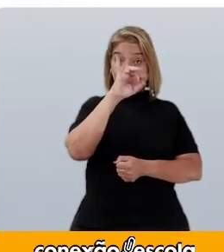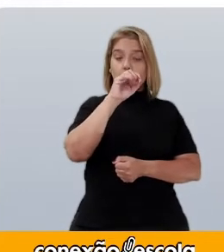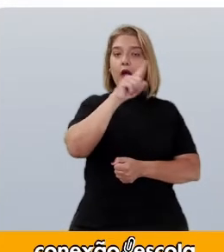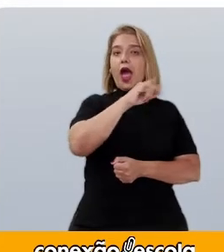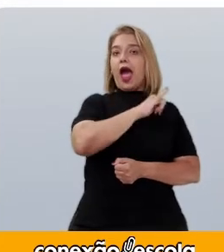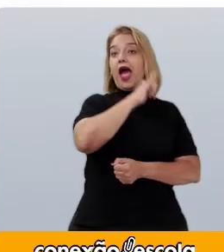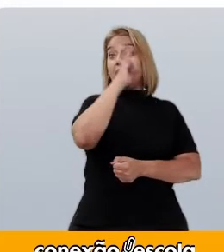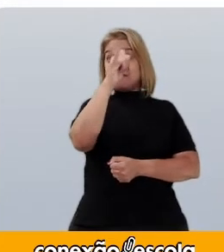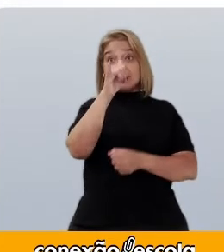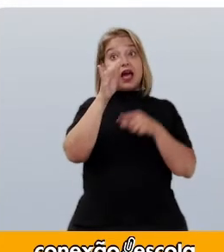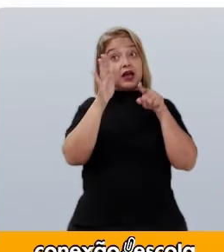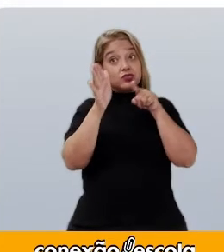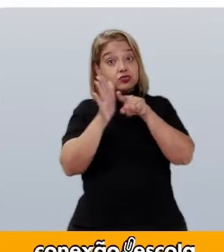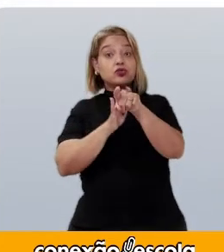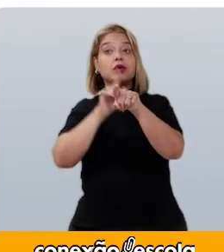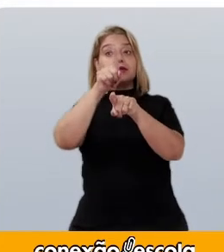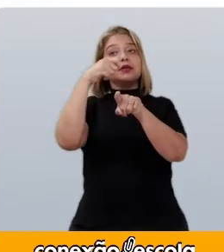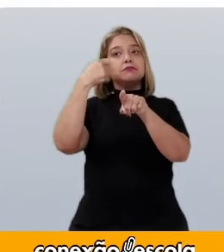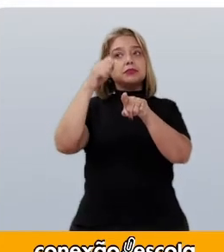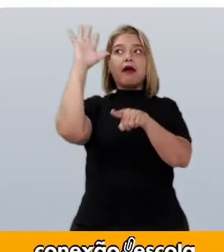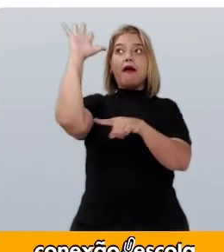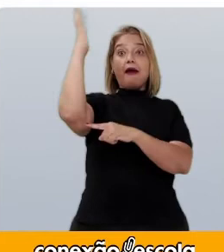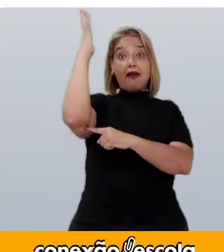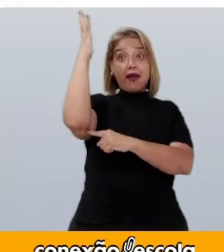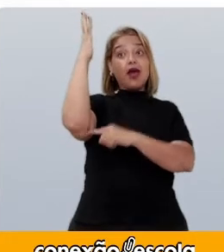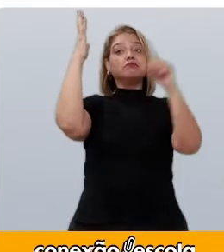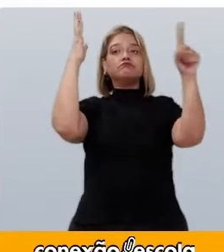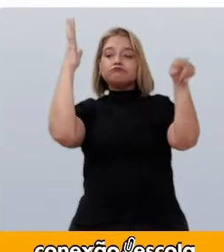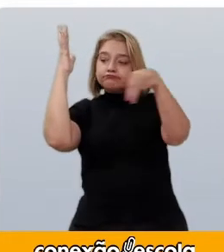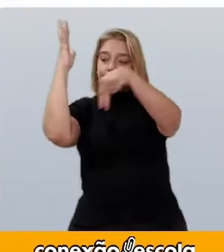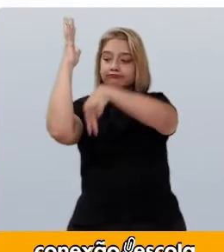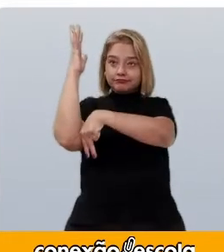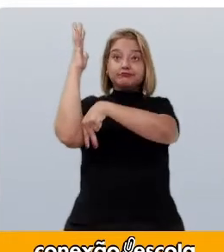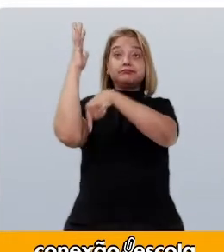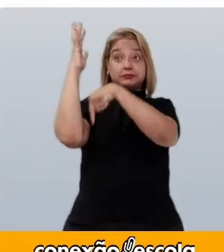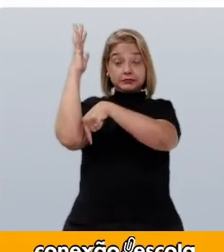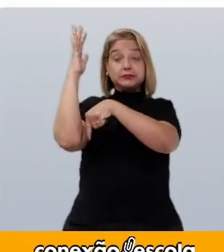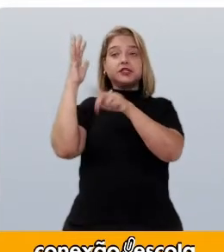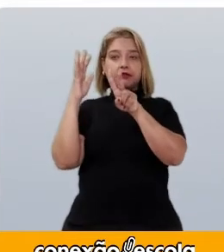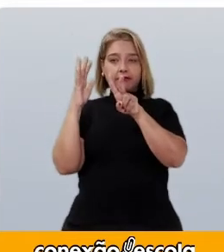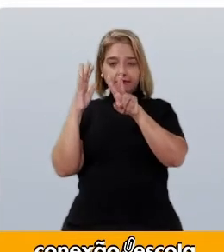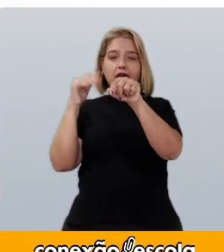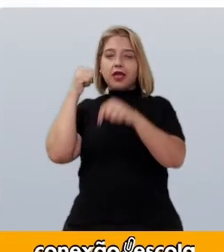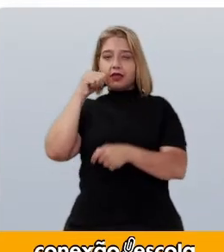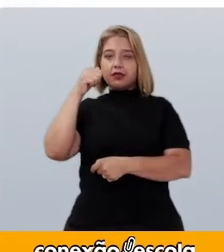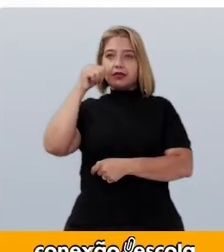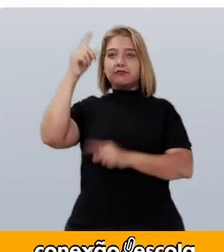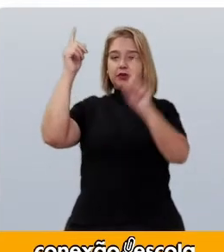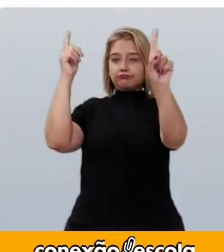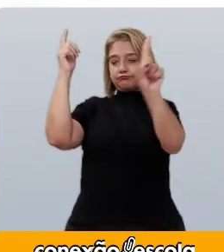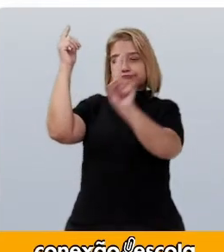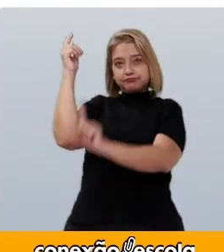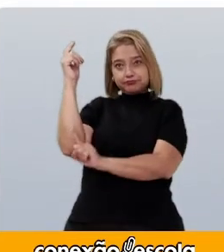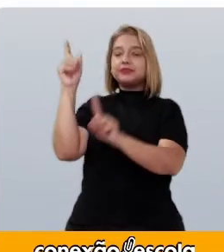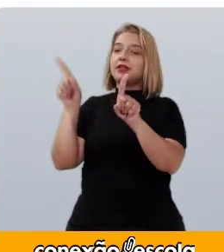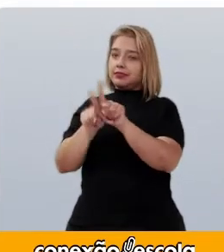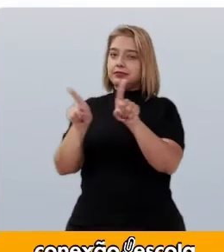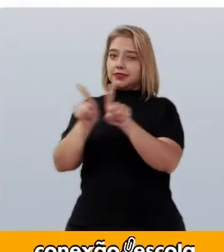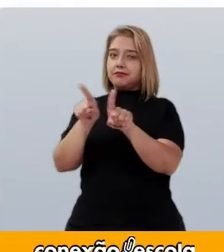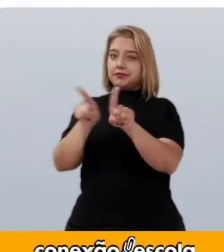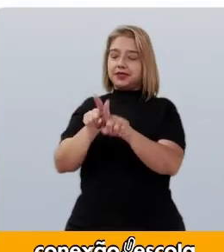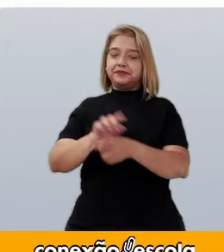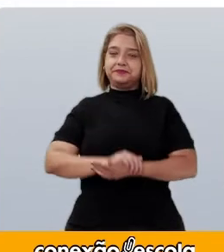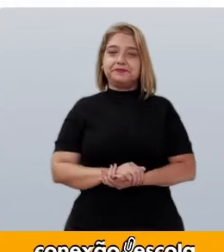fosse para debaixo da árvore, que lhe garantia que a moça iria lá ter.